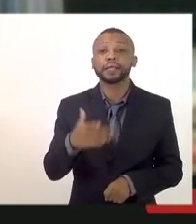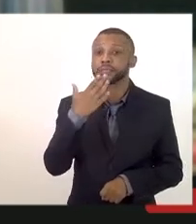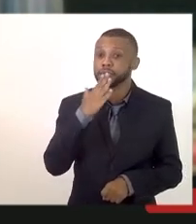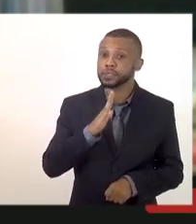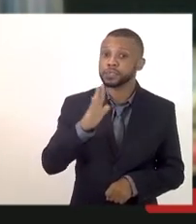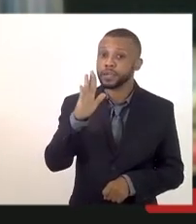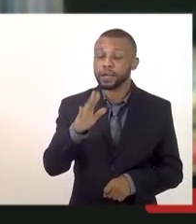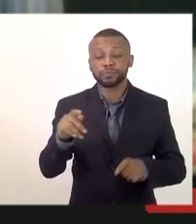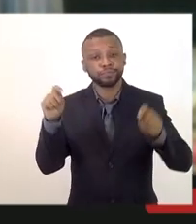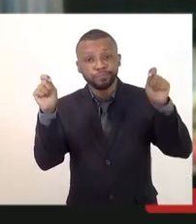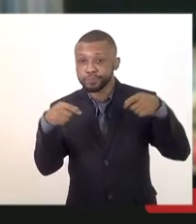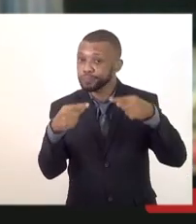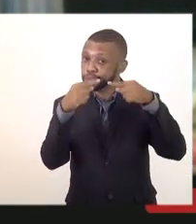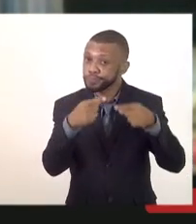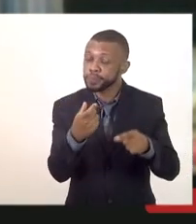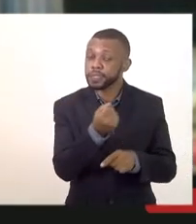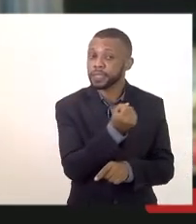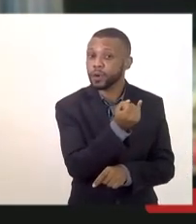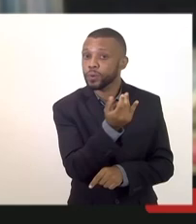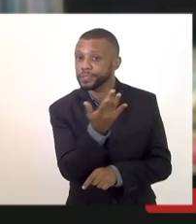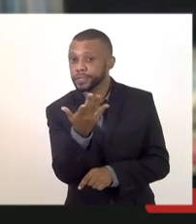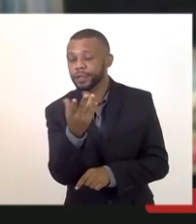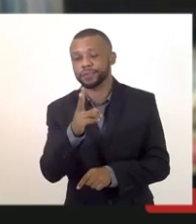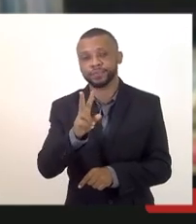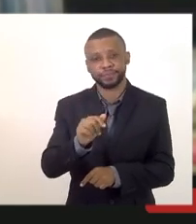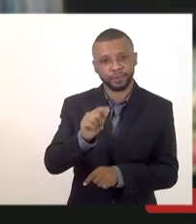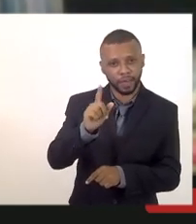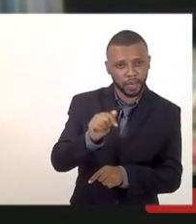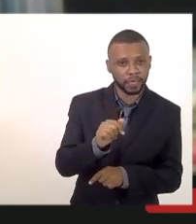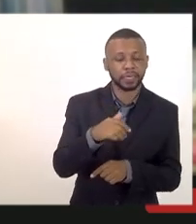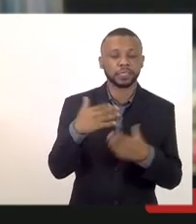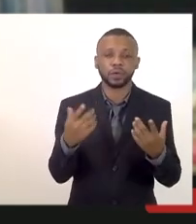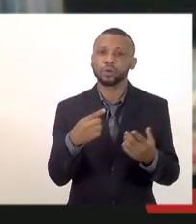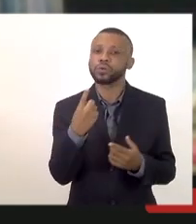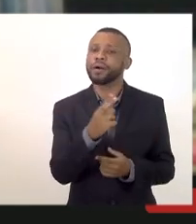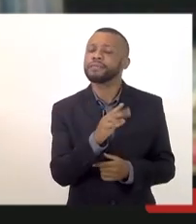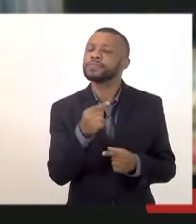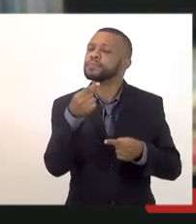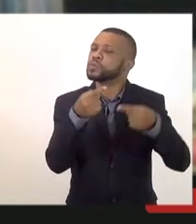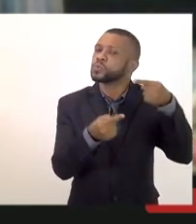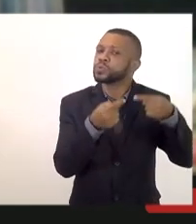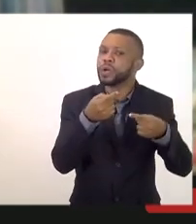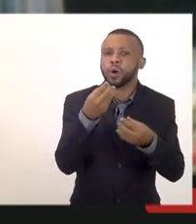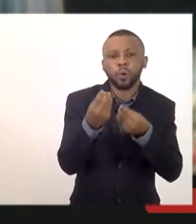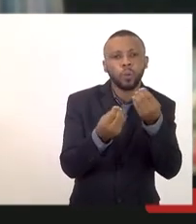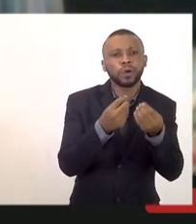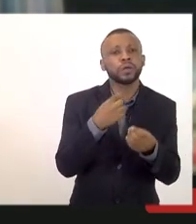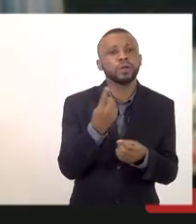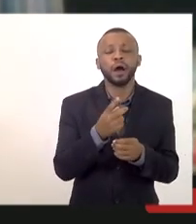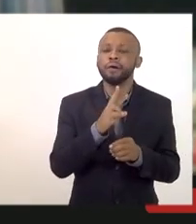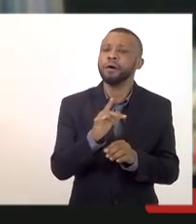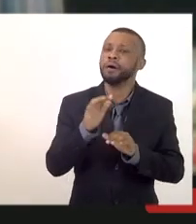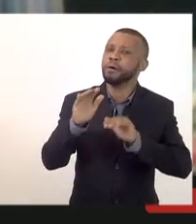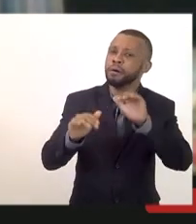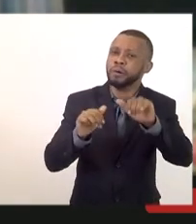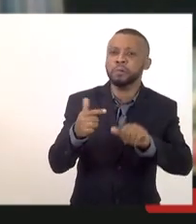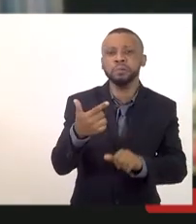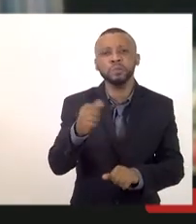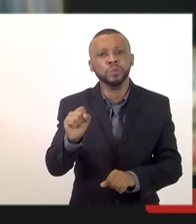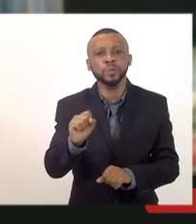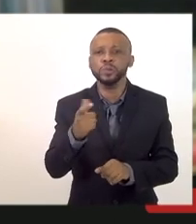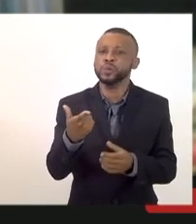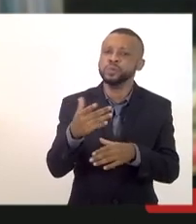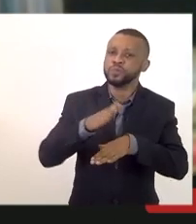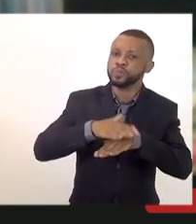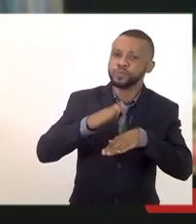desse número de vagas então nós iremos discutir como é que nós chamaremos essas 28 vagas será através de concurso público